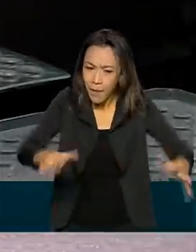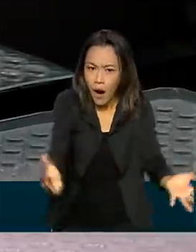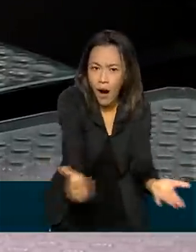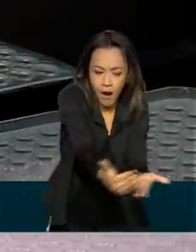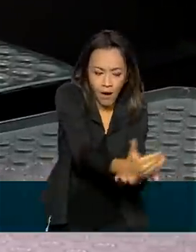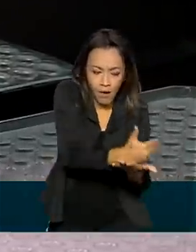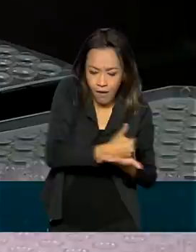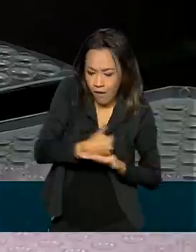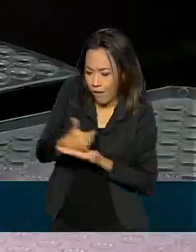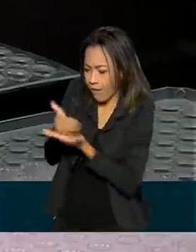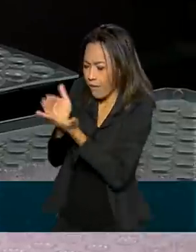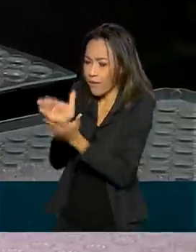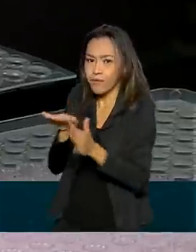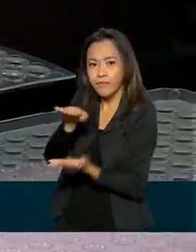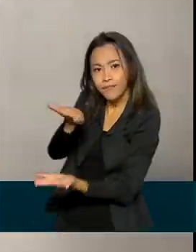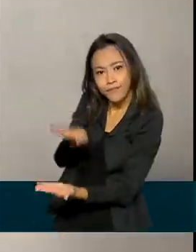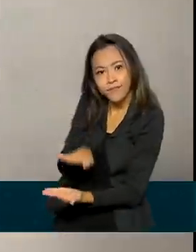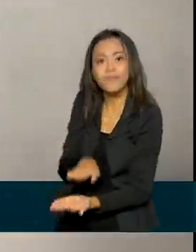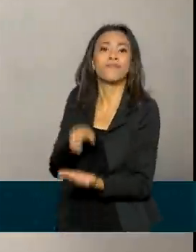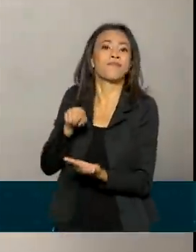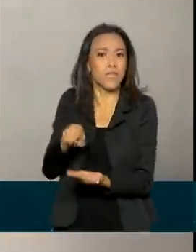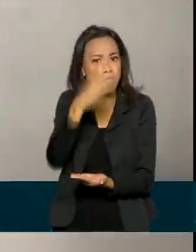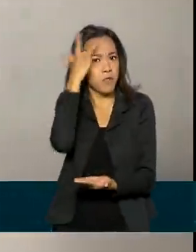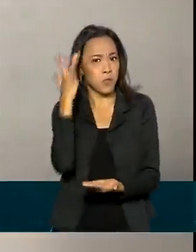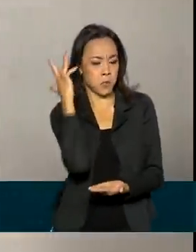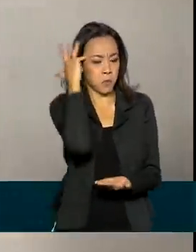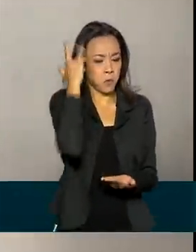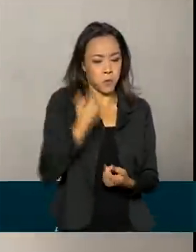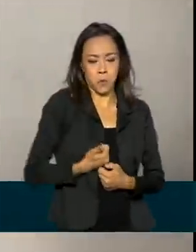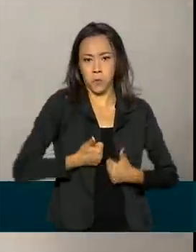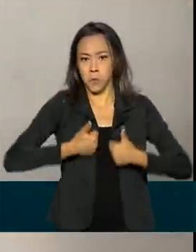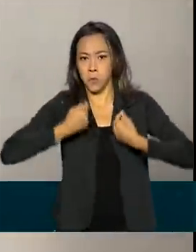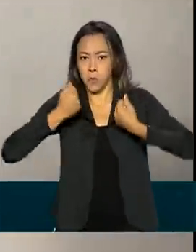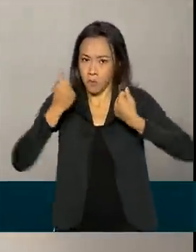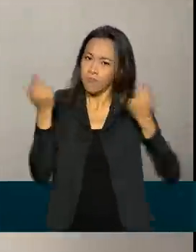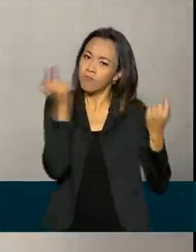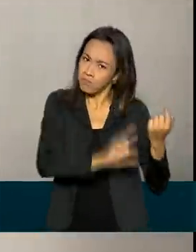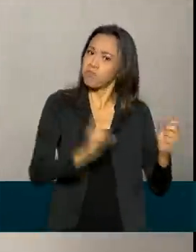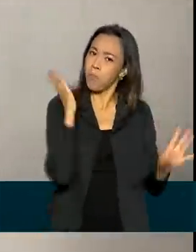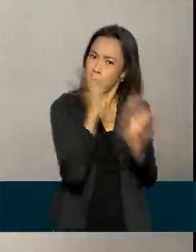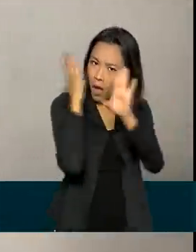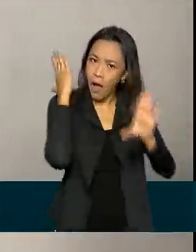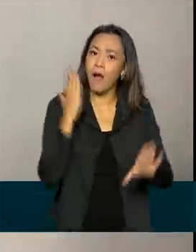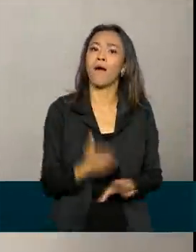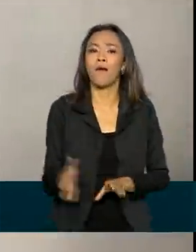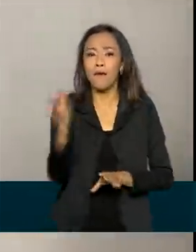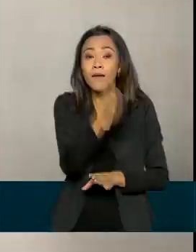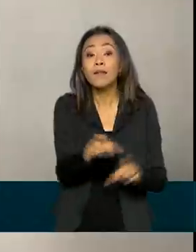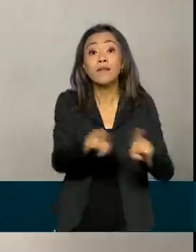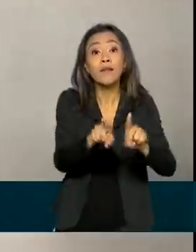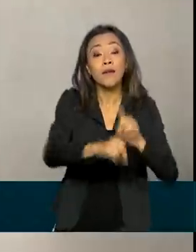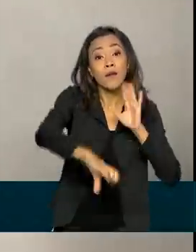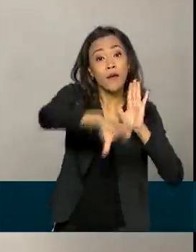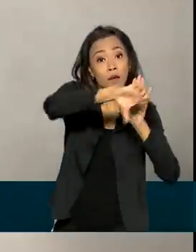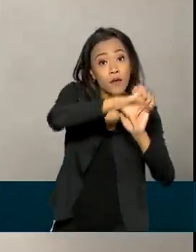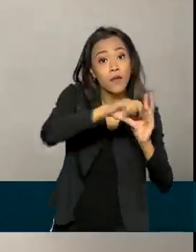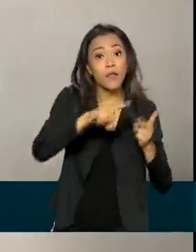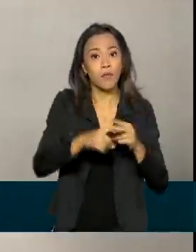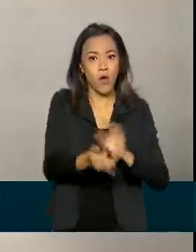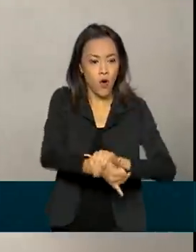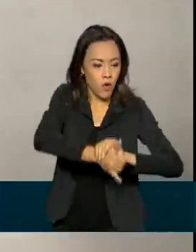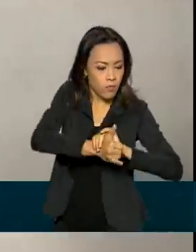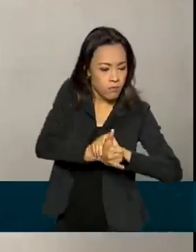inclusive em crimes do colarinho branco. Mesmo crime contra patrimônio, homicídios, até mesmo cometidos com arma de